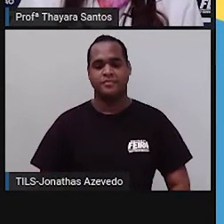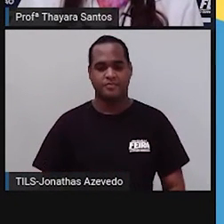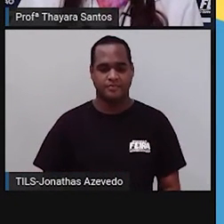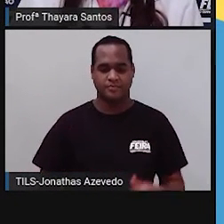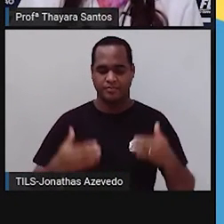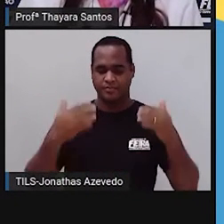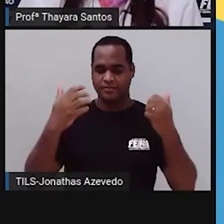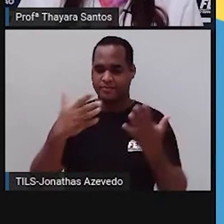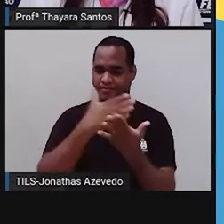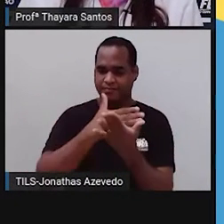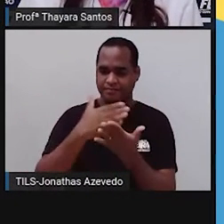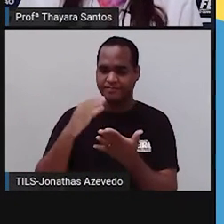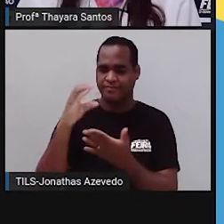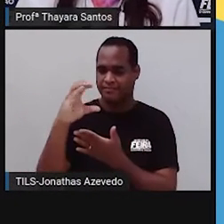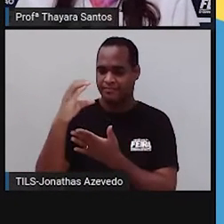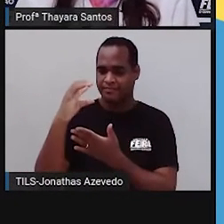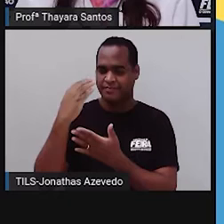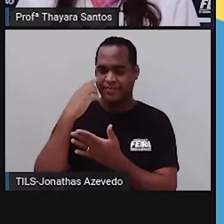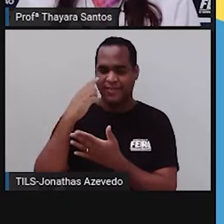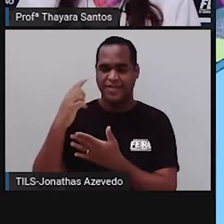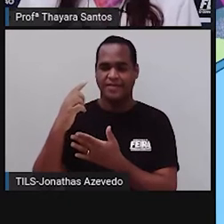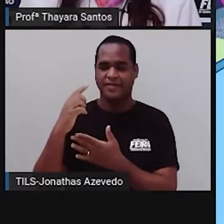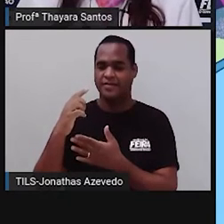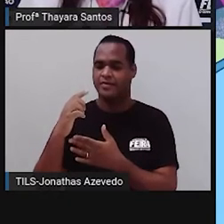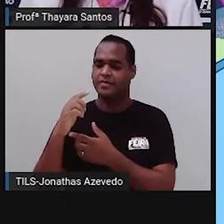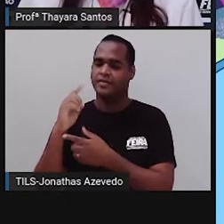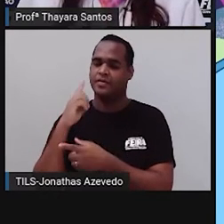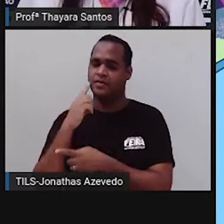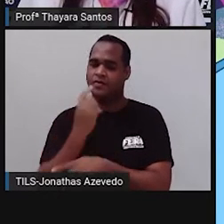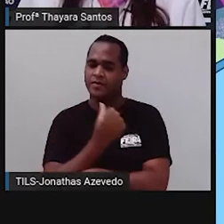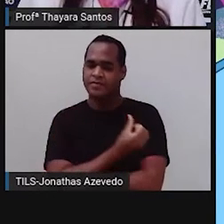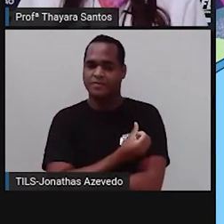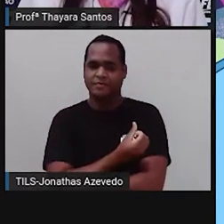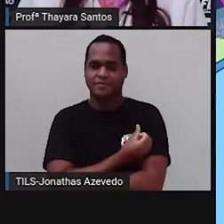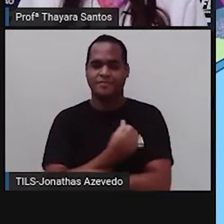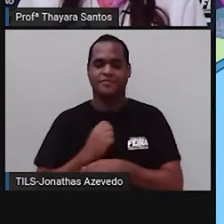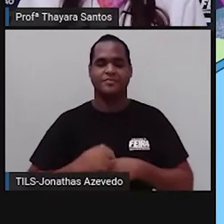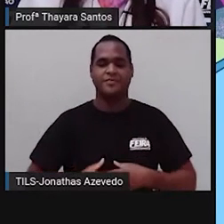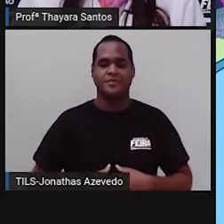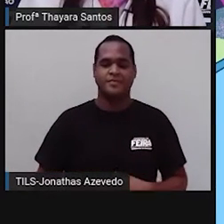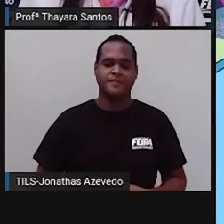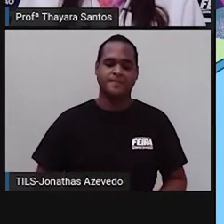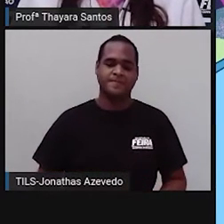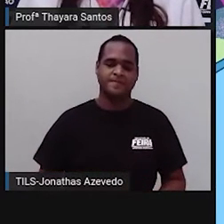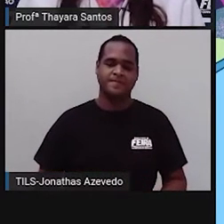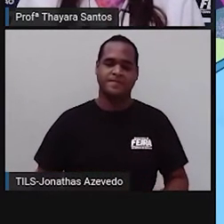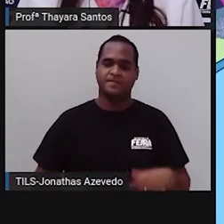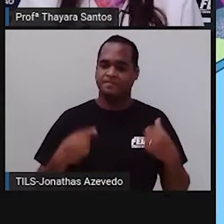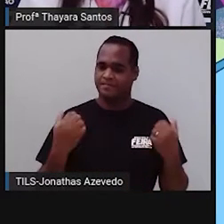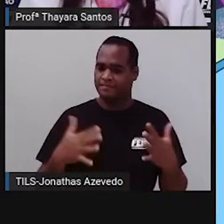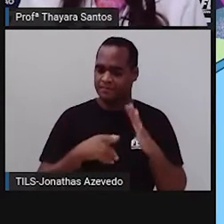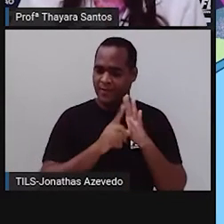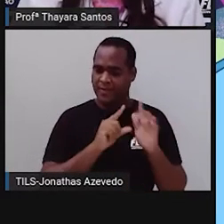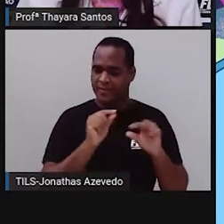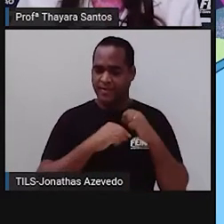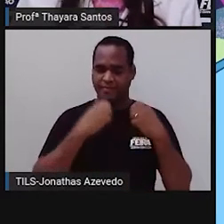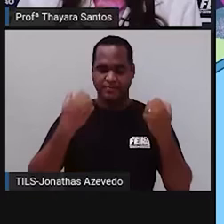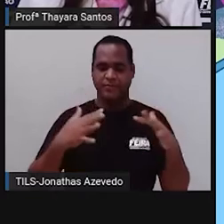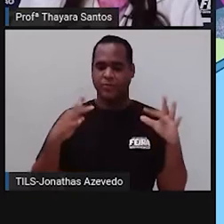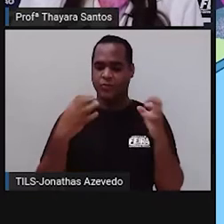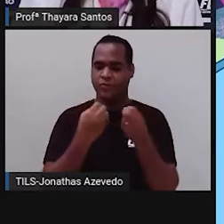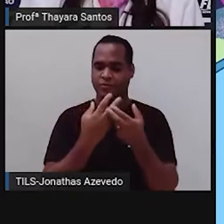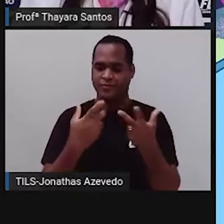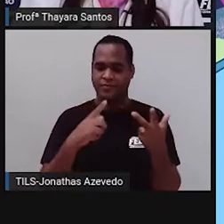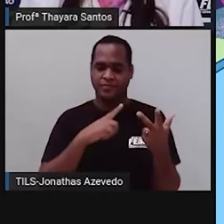lá iniciar nossa aula de ciências do sexto ano. Antes de tudo, sejam todos vocês que estão aí do outro lado muito bem-vindos,